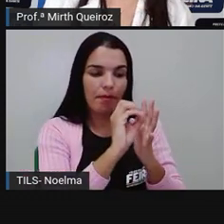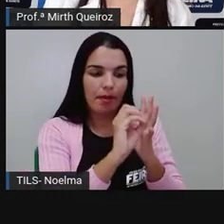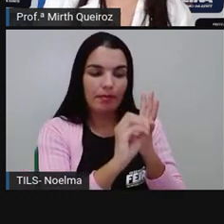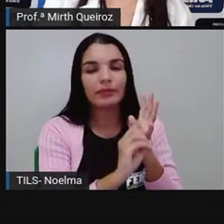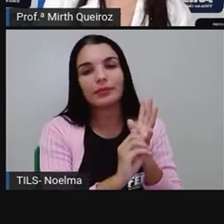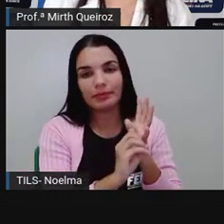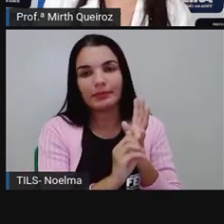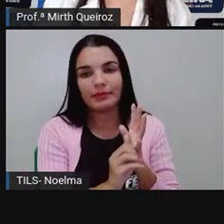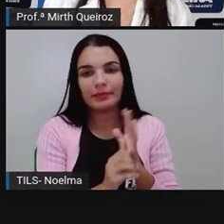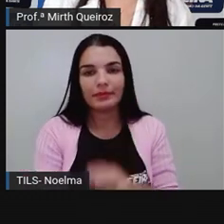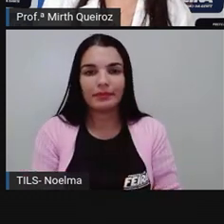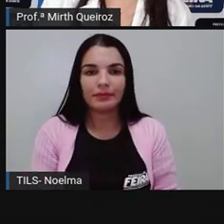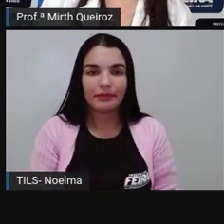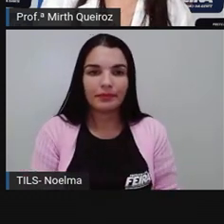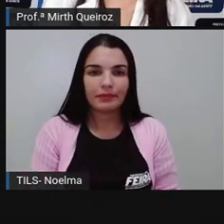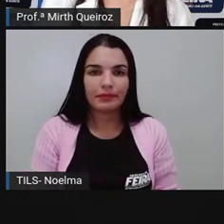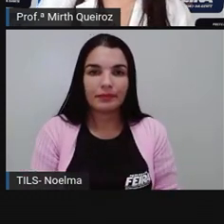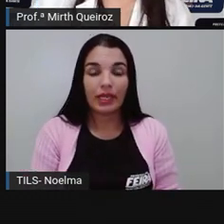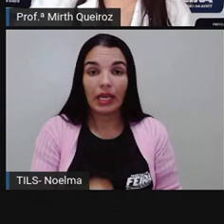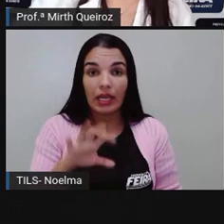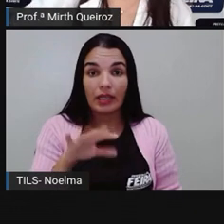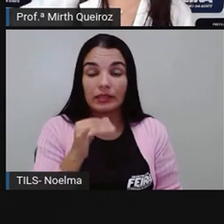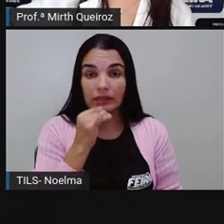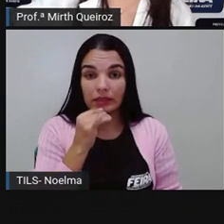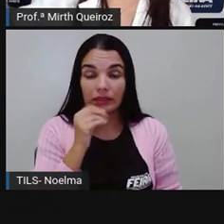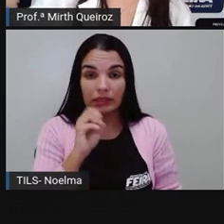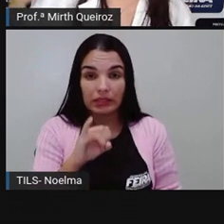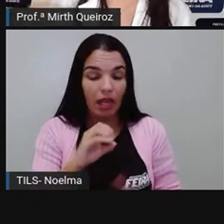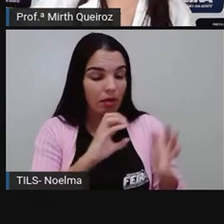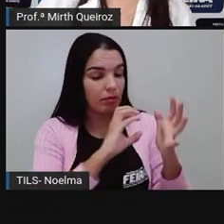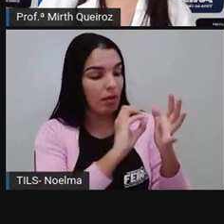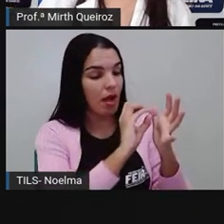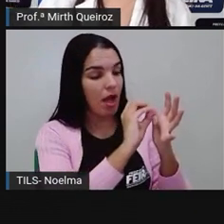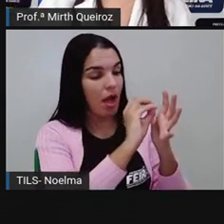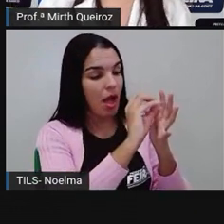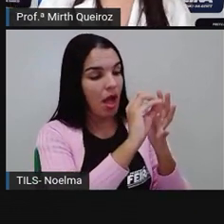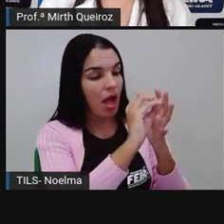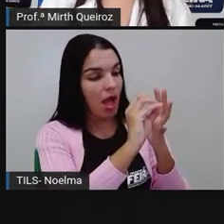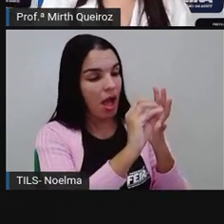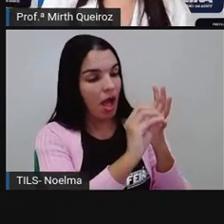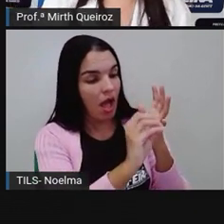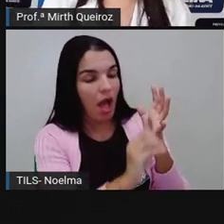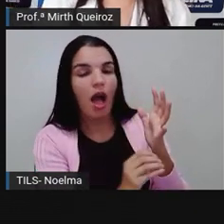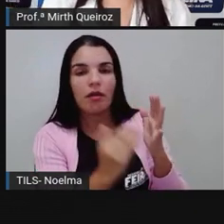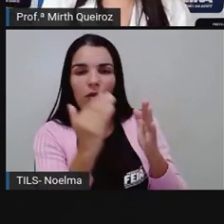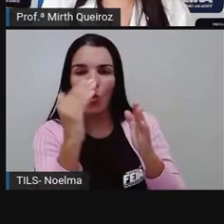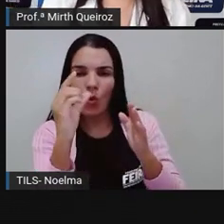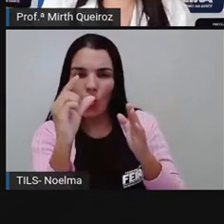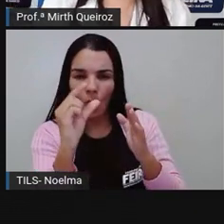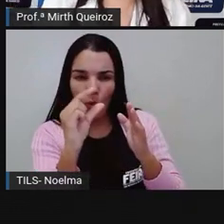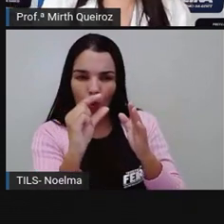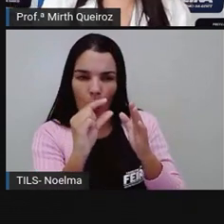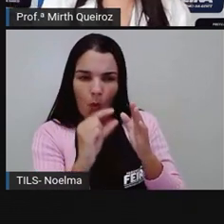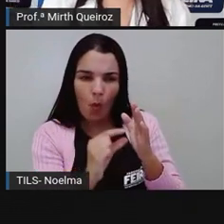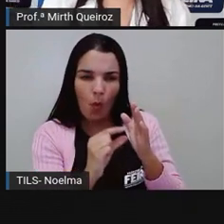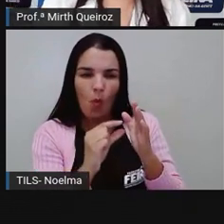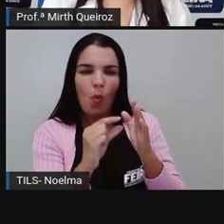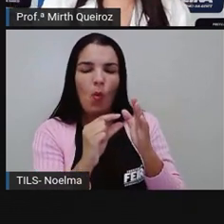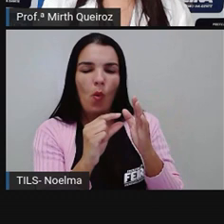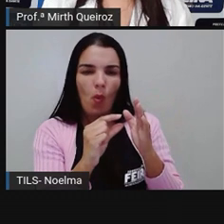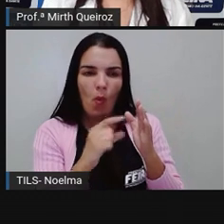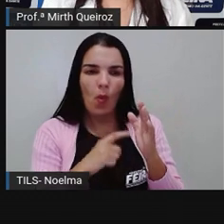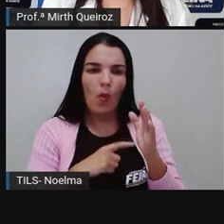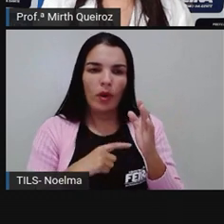Dessa cadeia alimentar. Quanto mais, ao longo da cadeia alimentar, vai se diminuindo também essa carga aí, essa